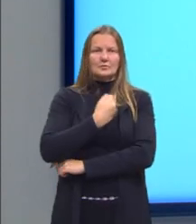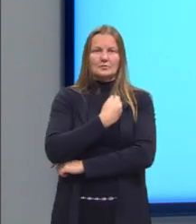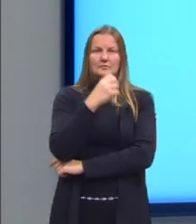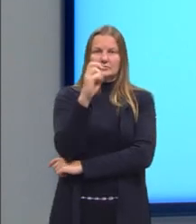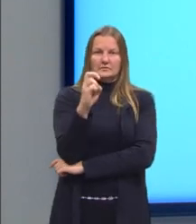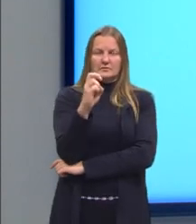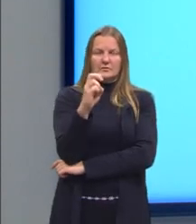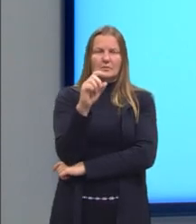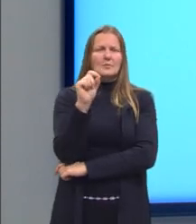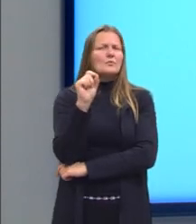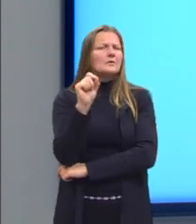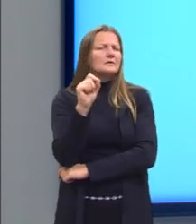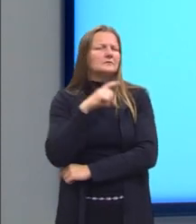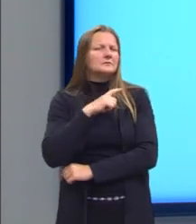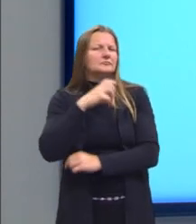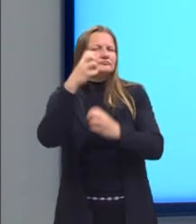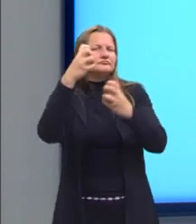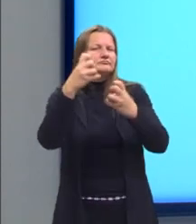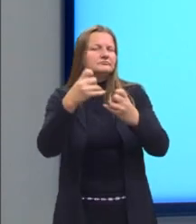nos pede o seguinte,